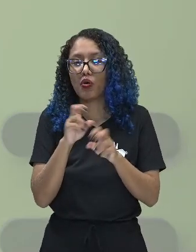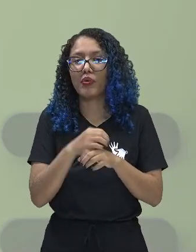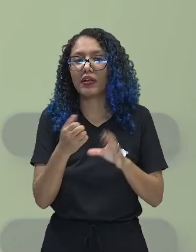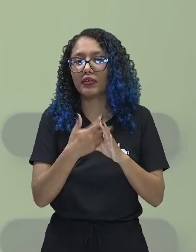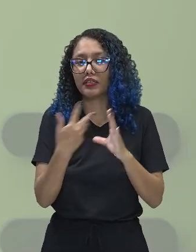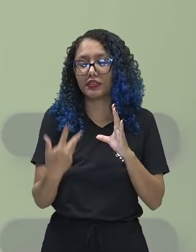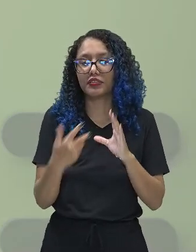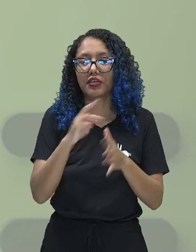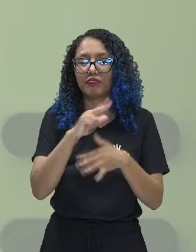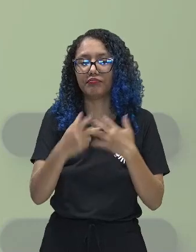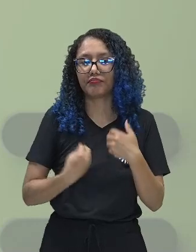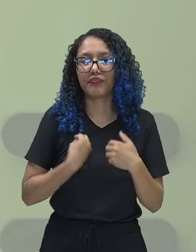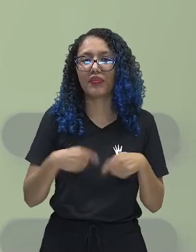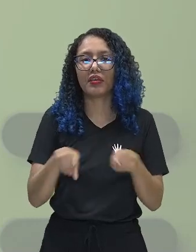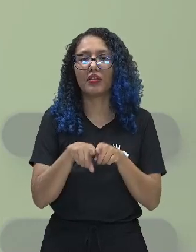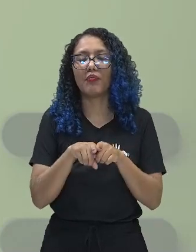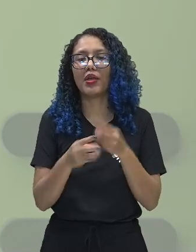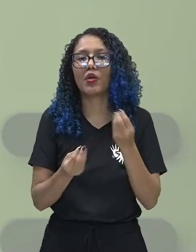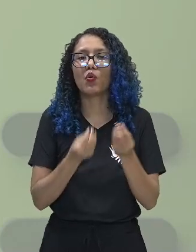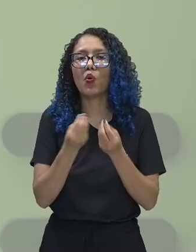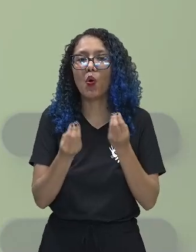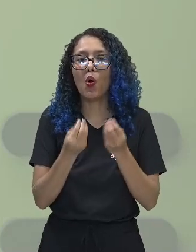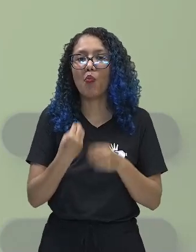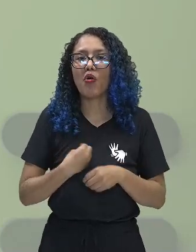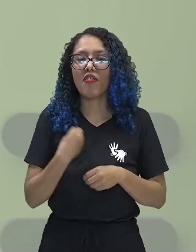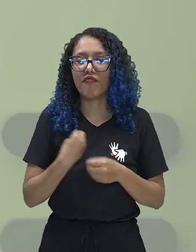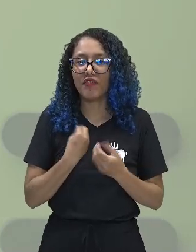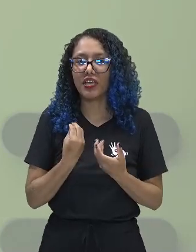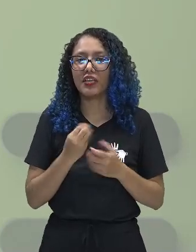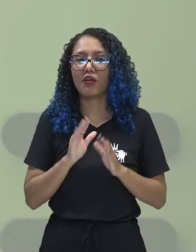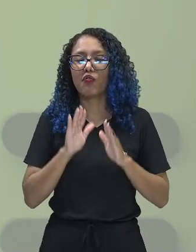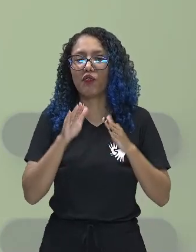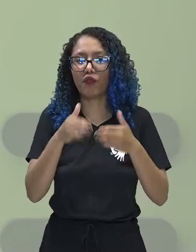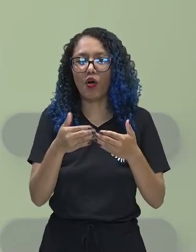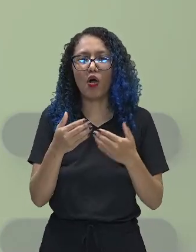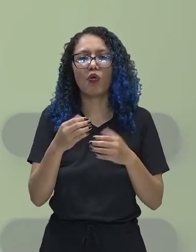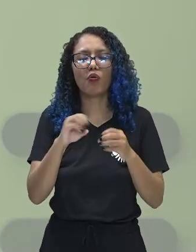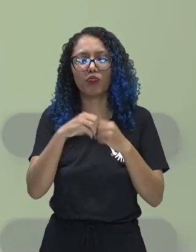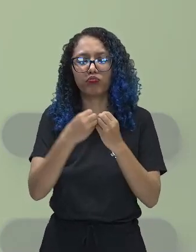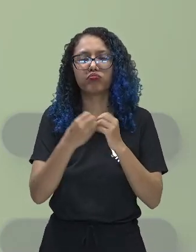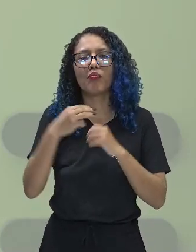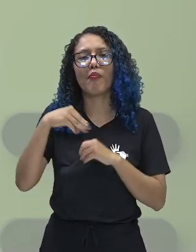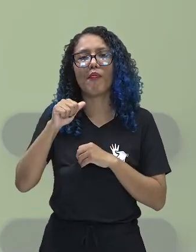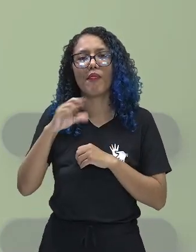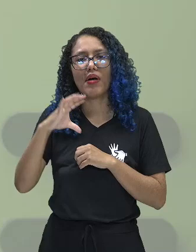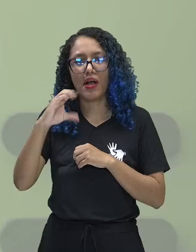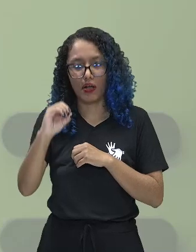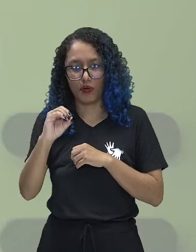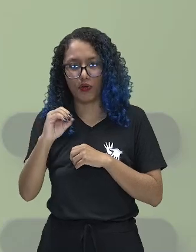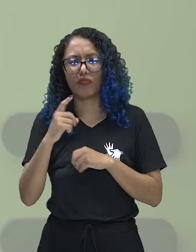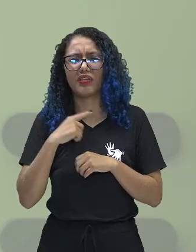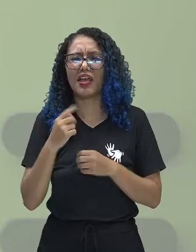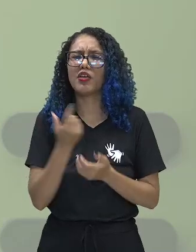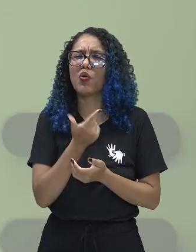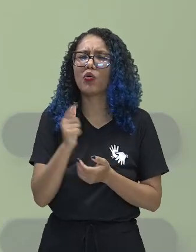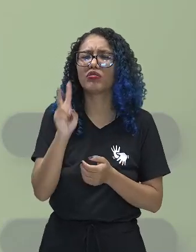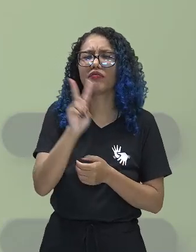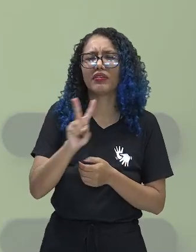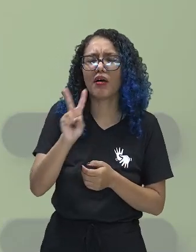composição da vida em macromoléculas, porque nós temos vários outros componentes, as vitaminas,